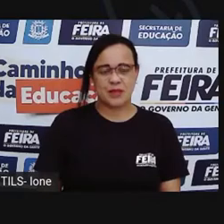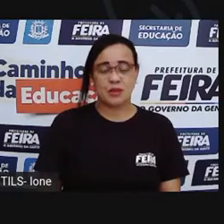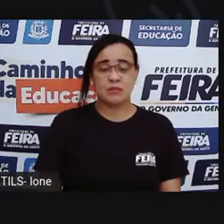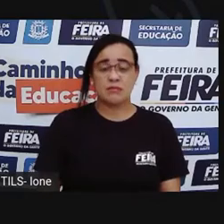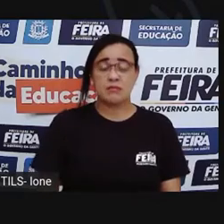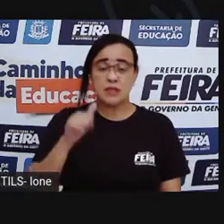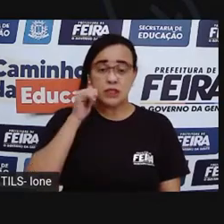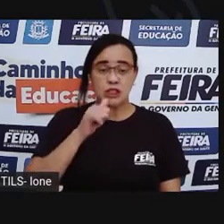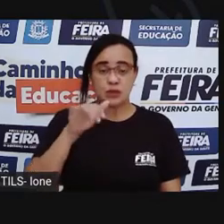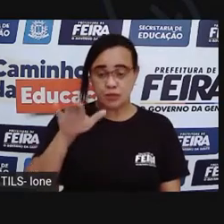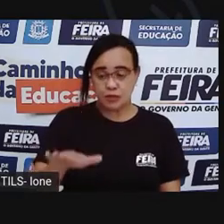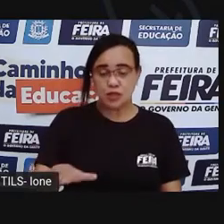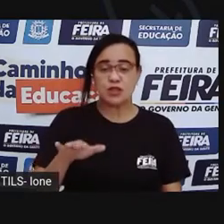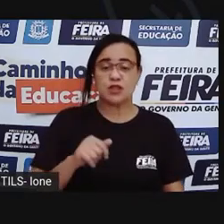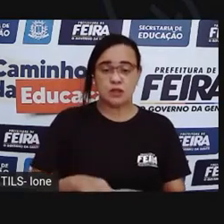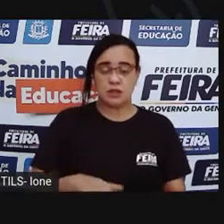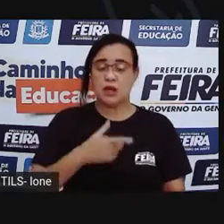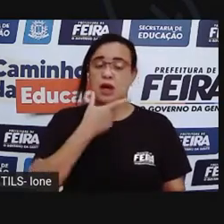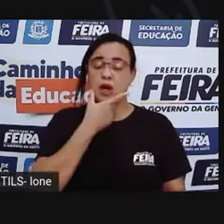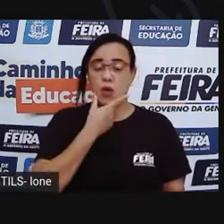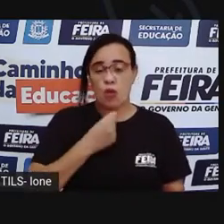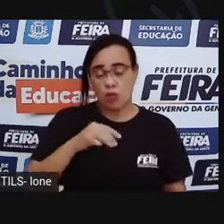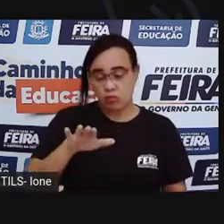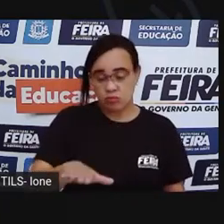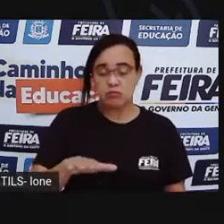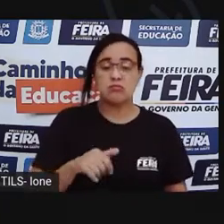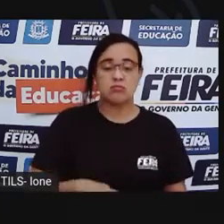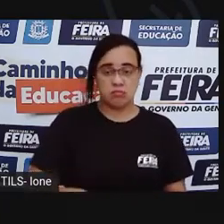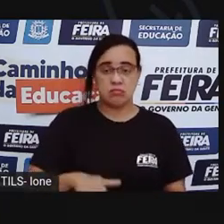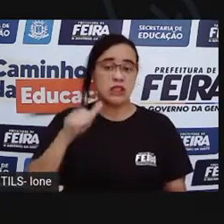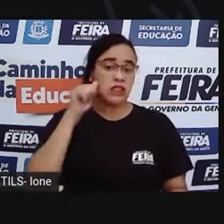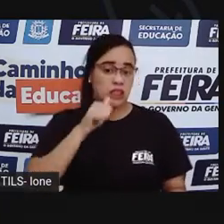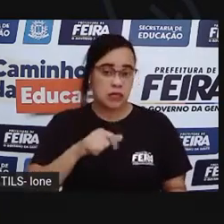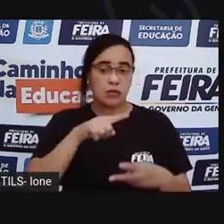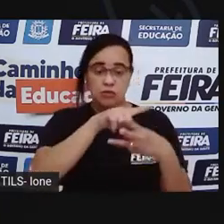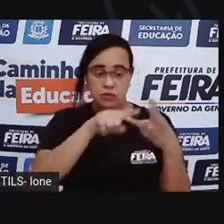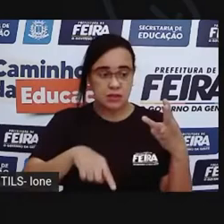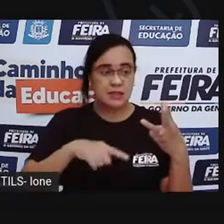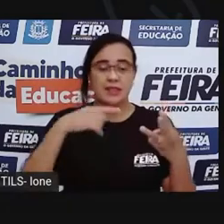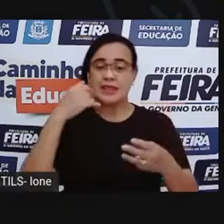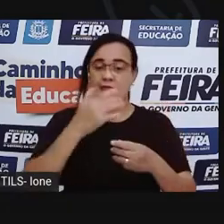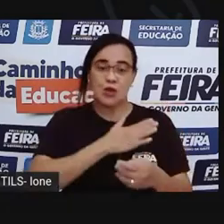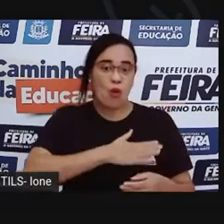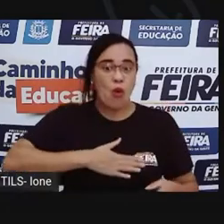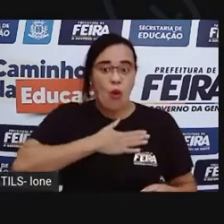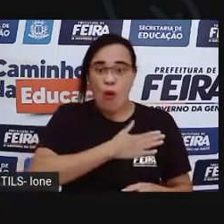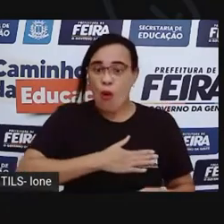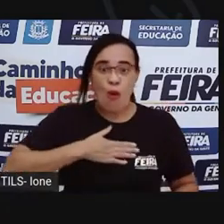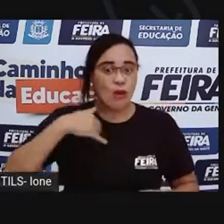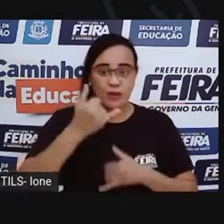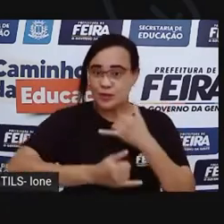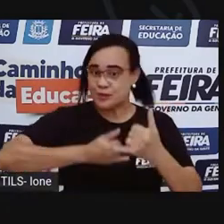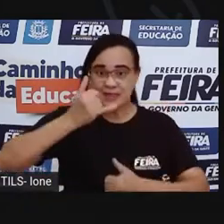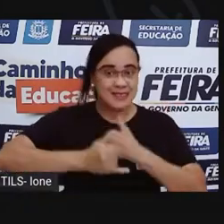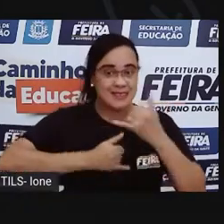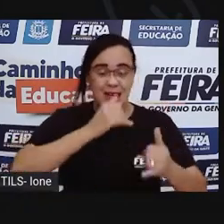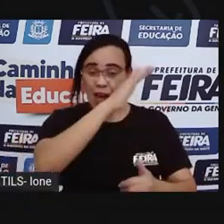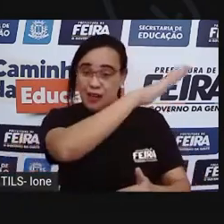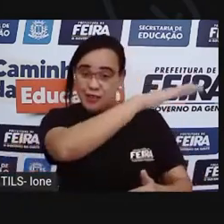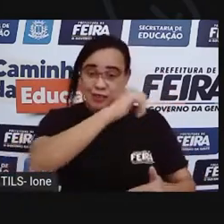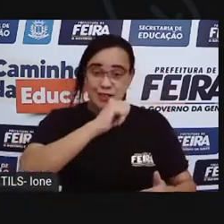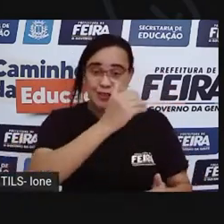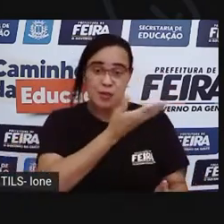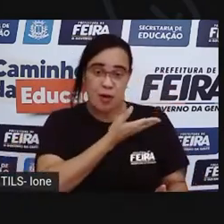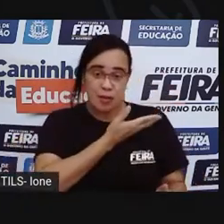Cecília, João e Lili adoraram a brincadeira e chamaram um amigo Gael para fazer parte da